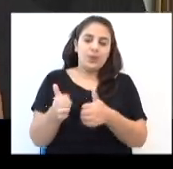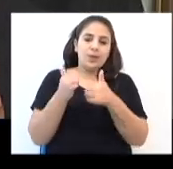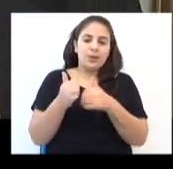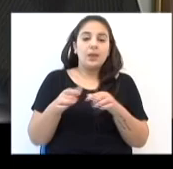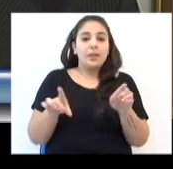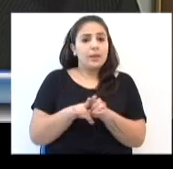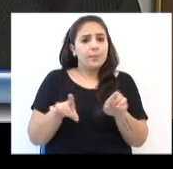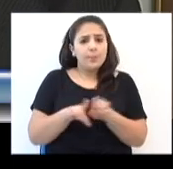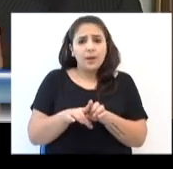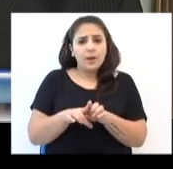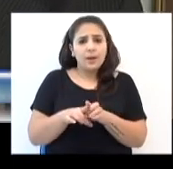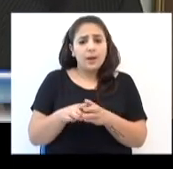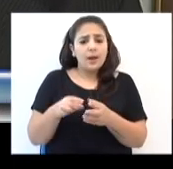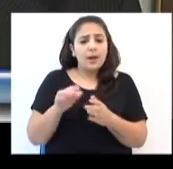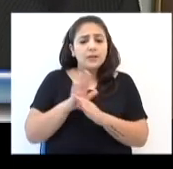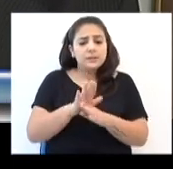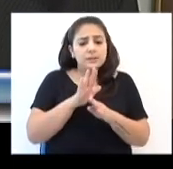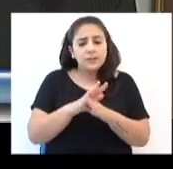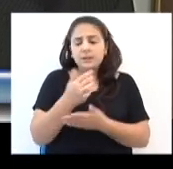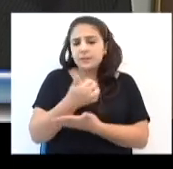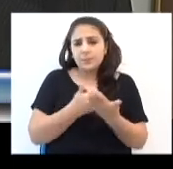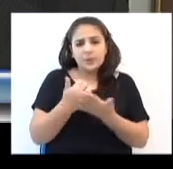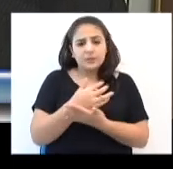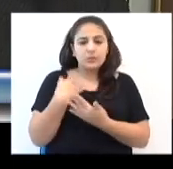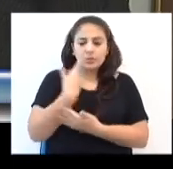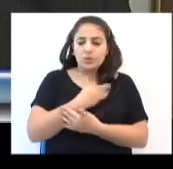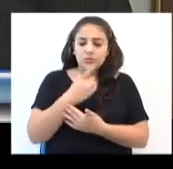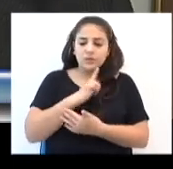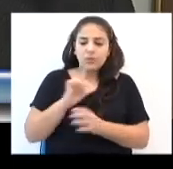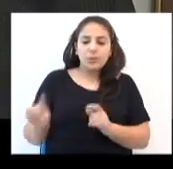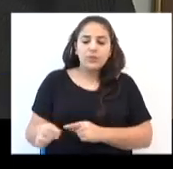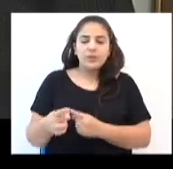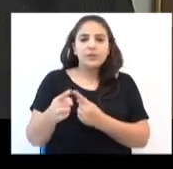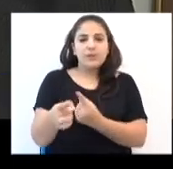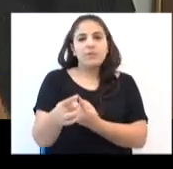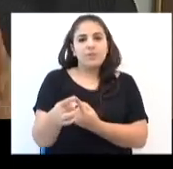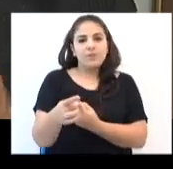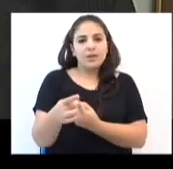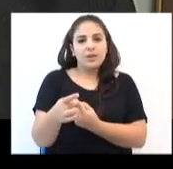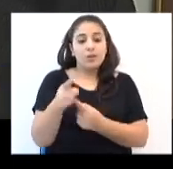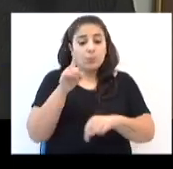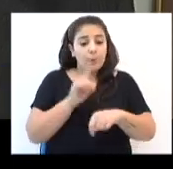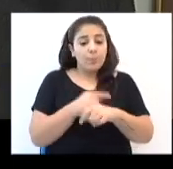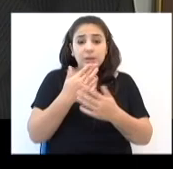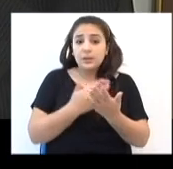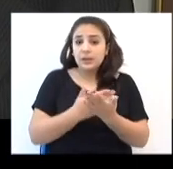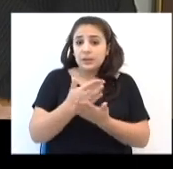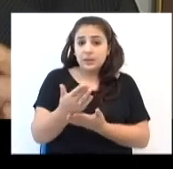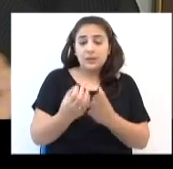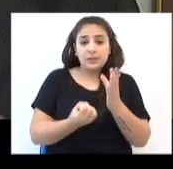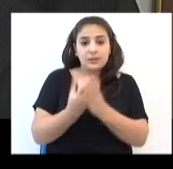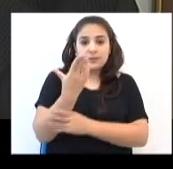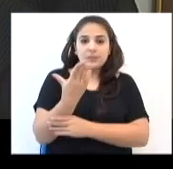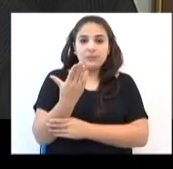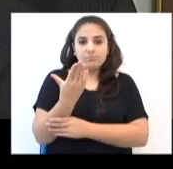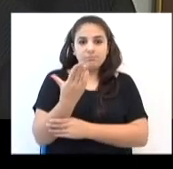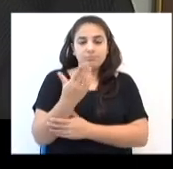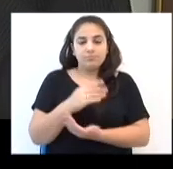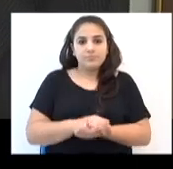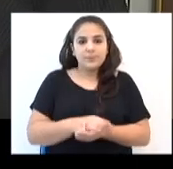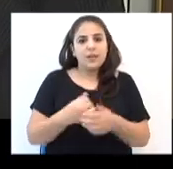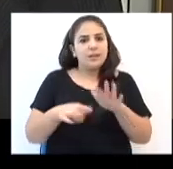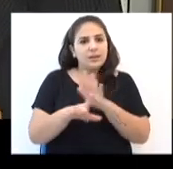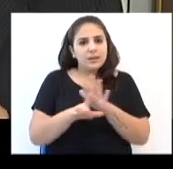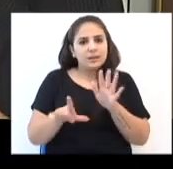porta de entrada para a assistência básica. Nós temos um desafio a partir da criação da lei dos SUAS, que